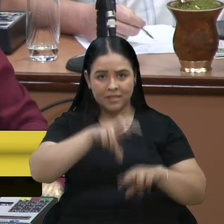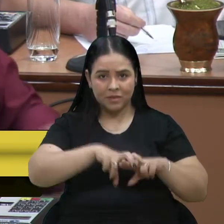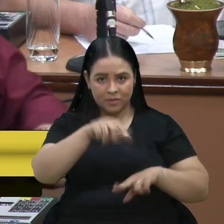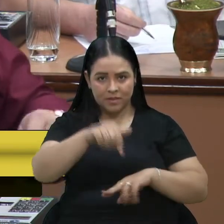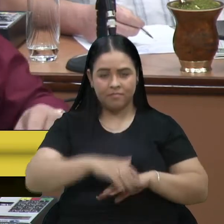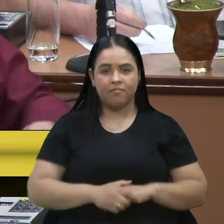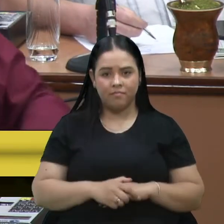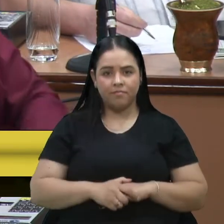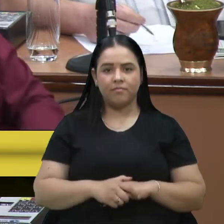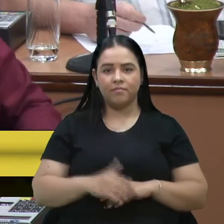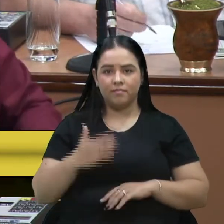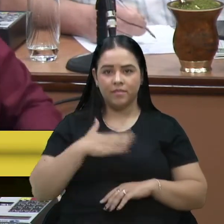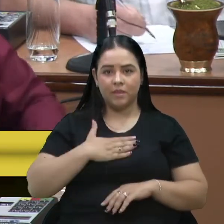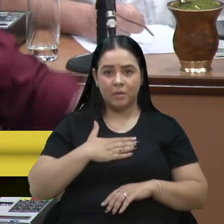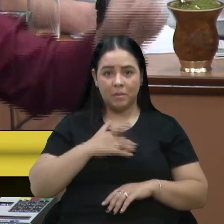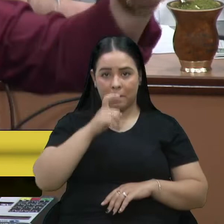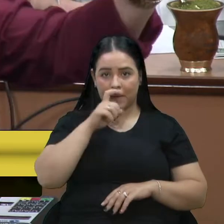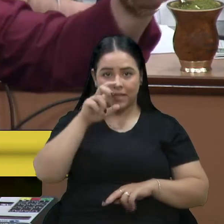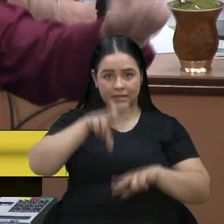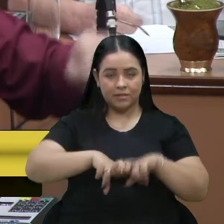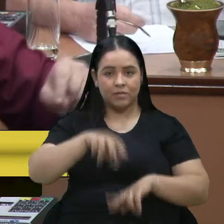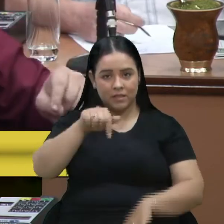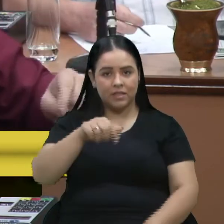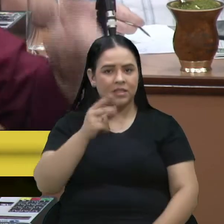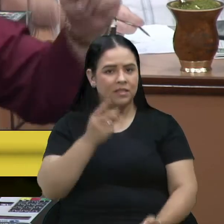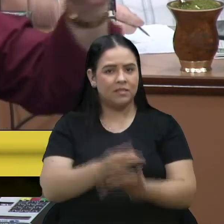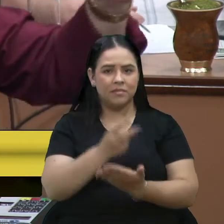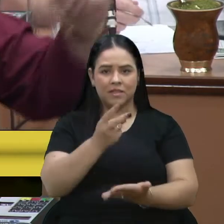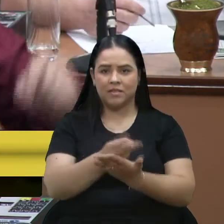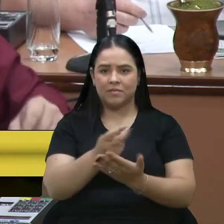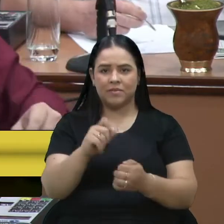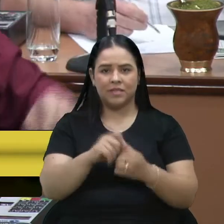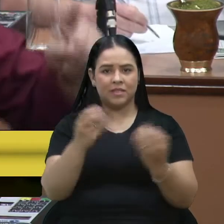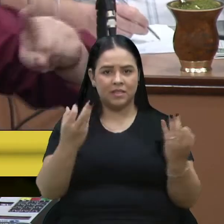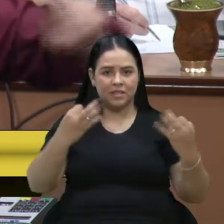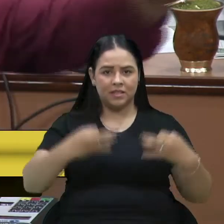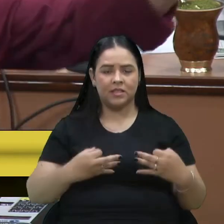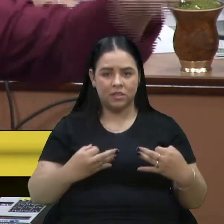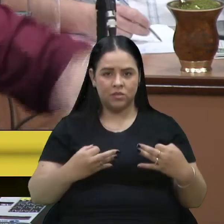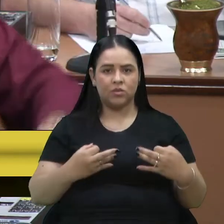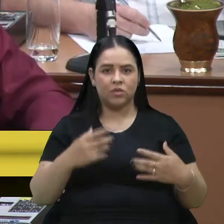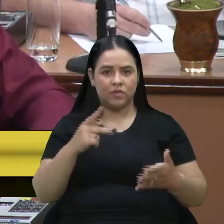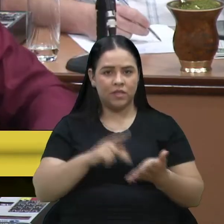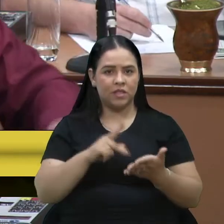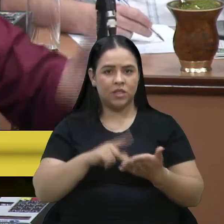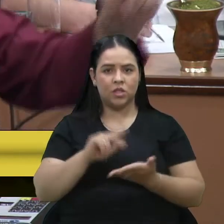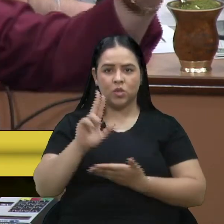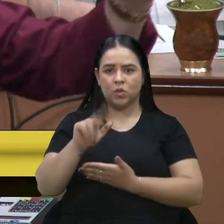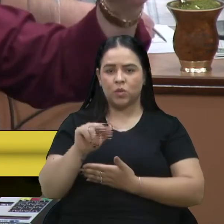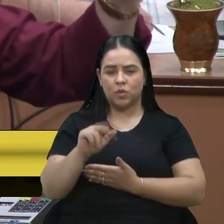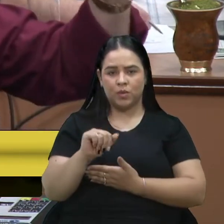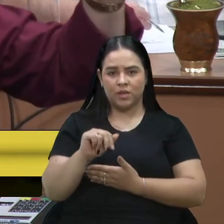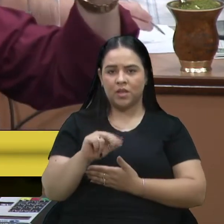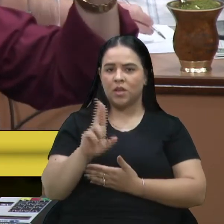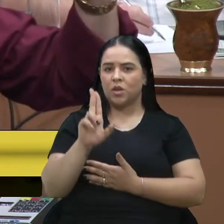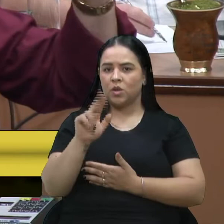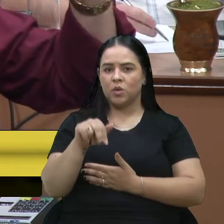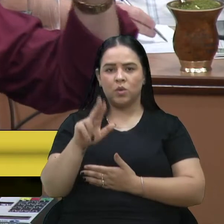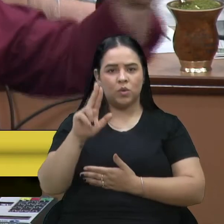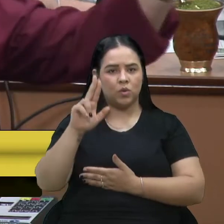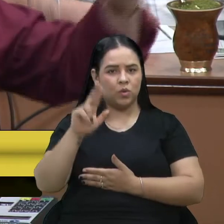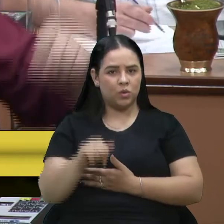Meu pai sentou nesta cadeira e sempre cumpriu e foi honesto e jamais aqui nesta casa tem sequer